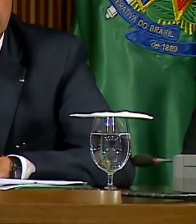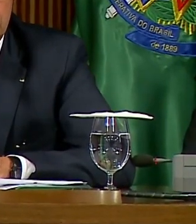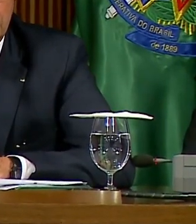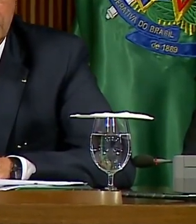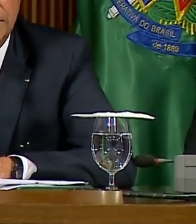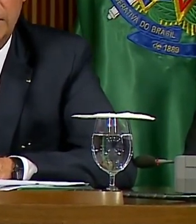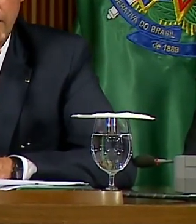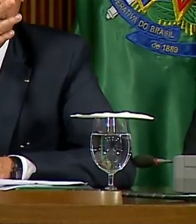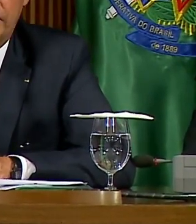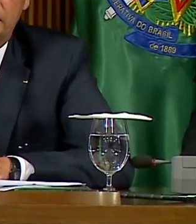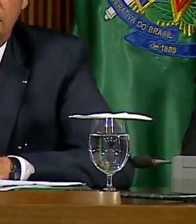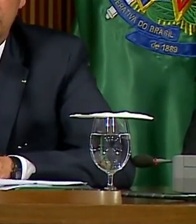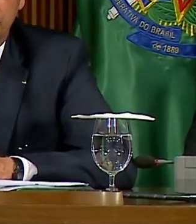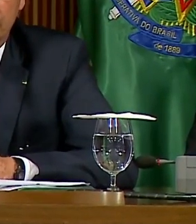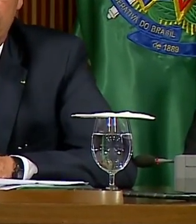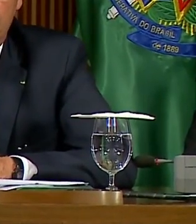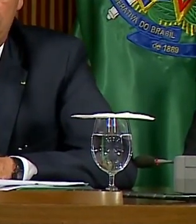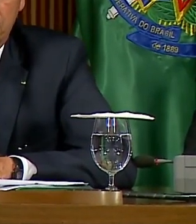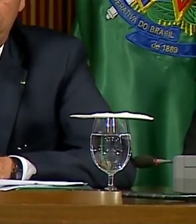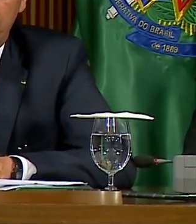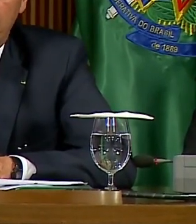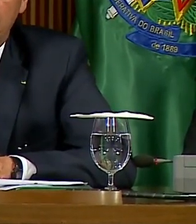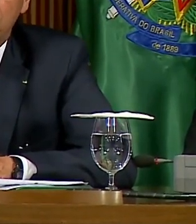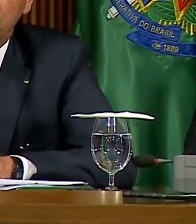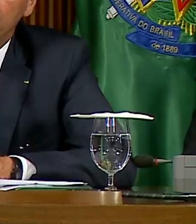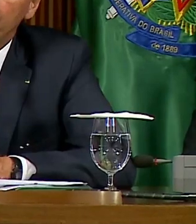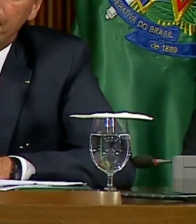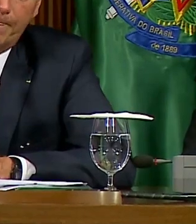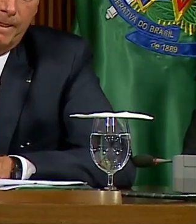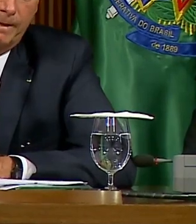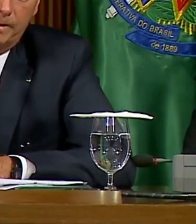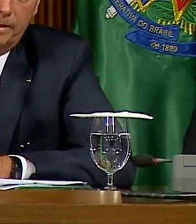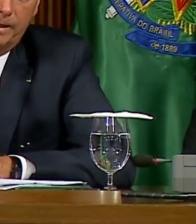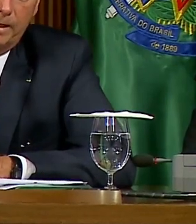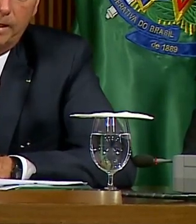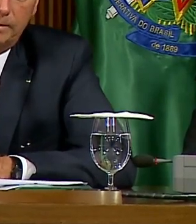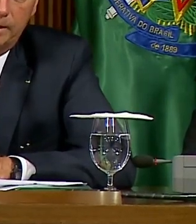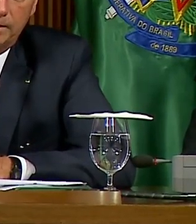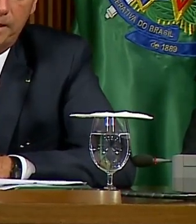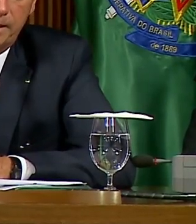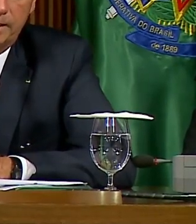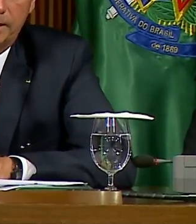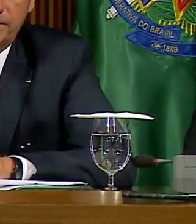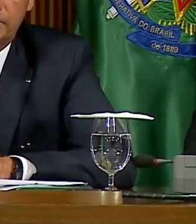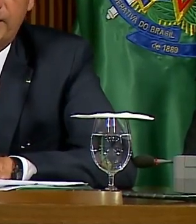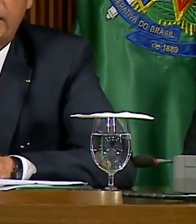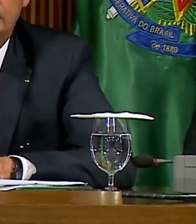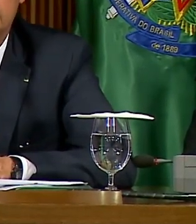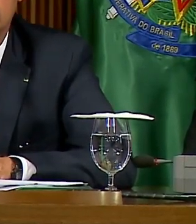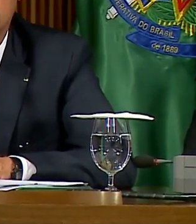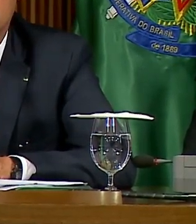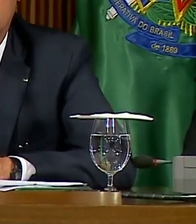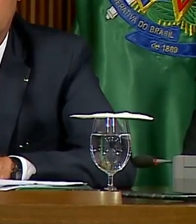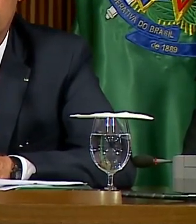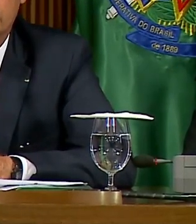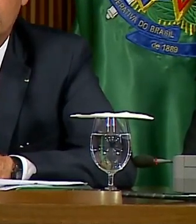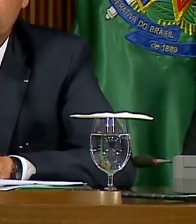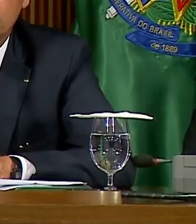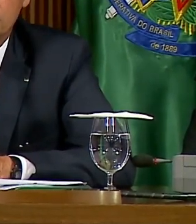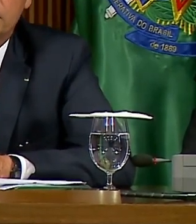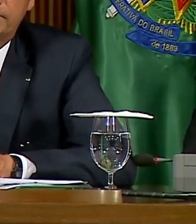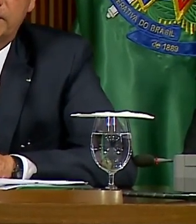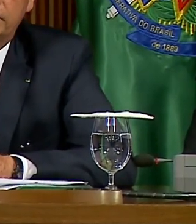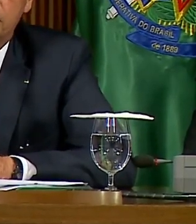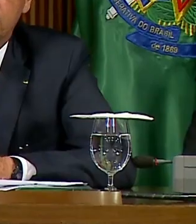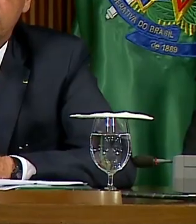daqui para frente. Se não fizer isso, a tendência é cada vez mais aumentar